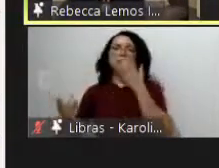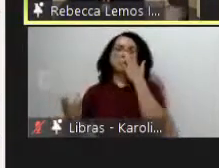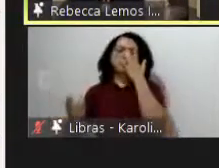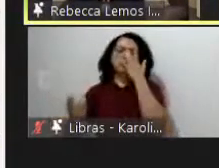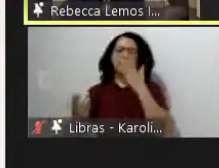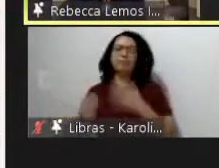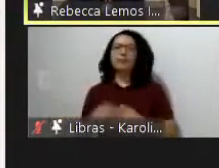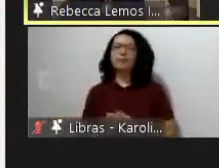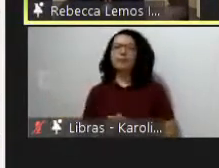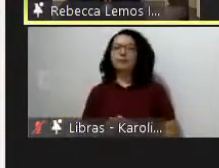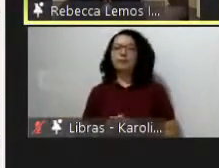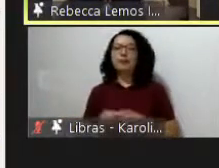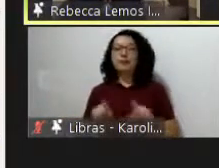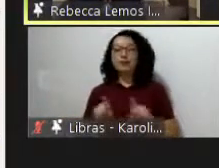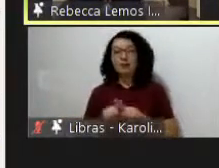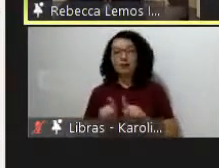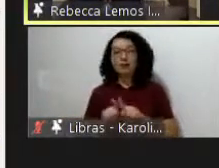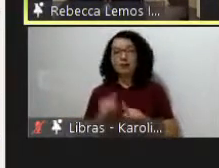Universidade de Brasília